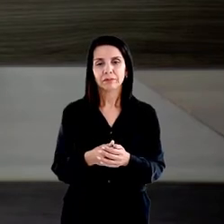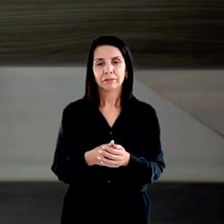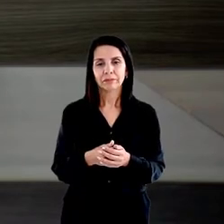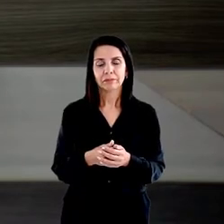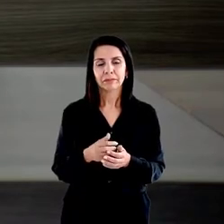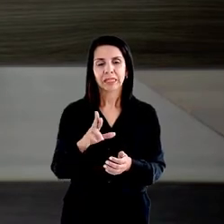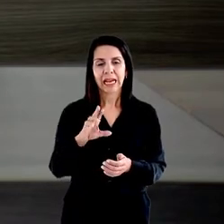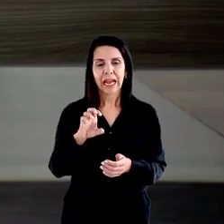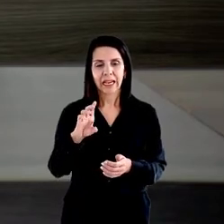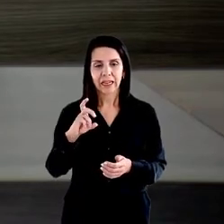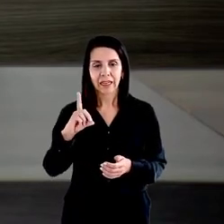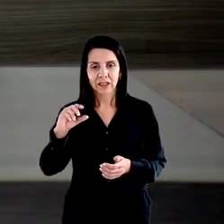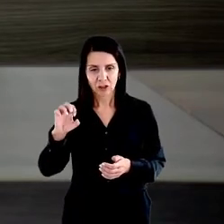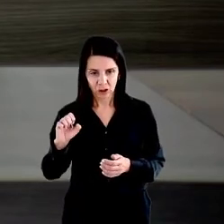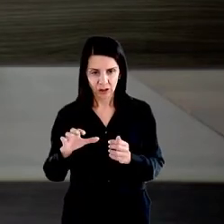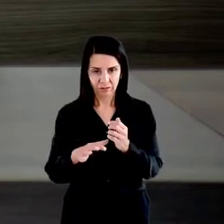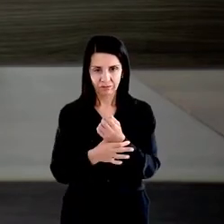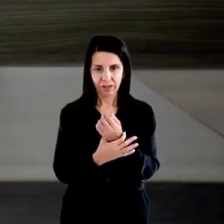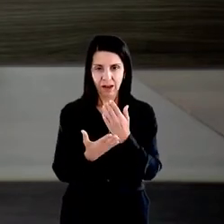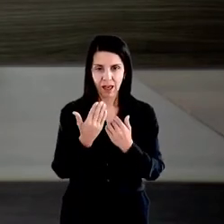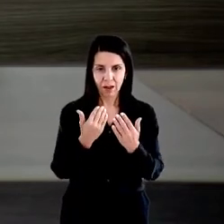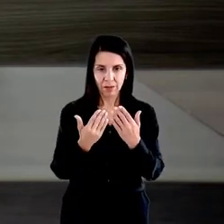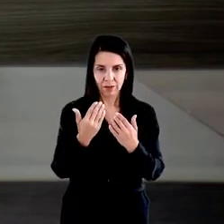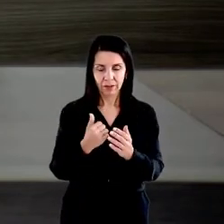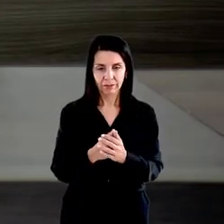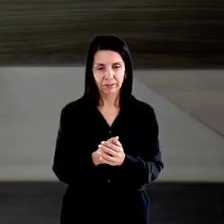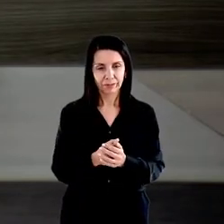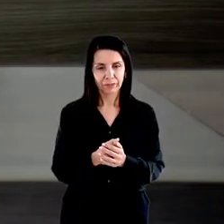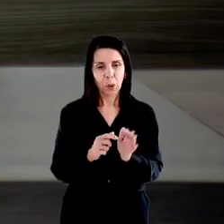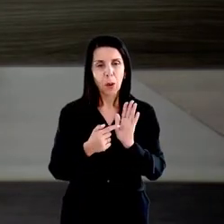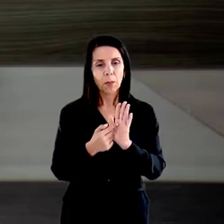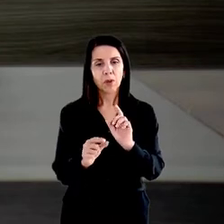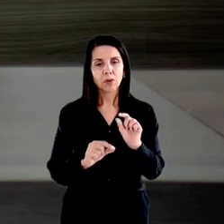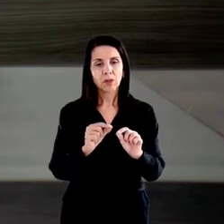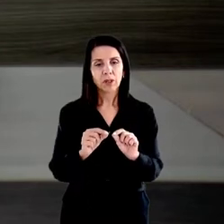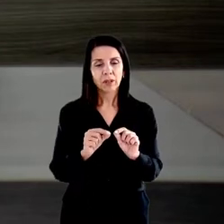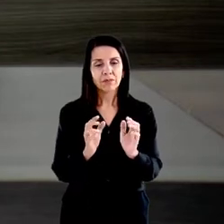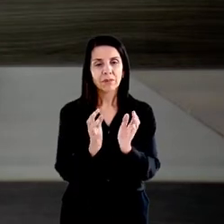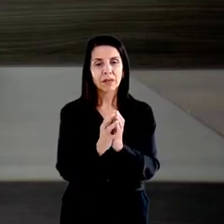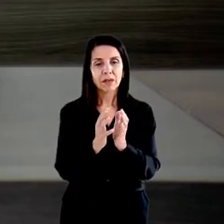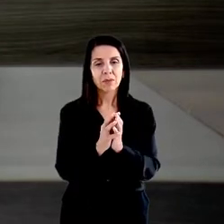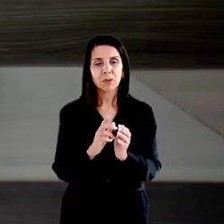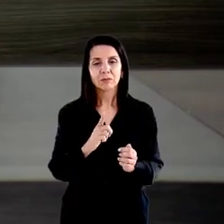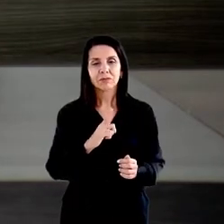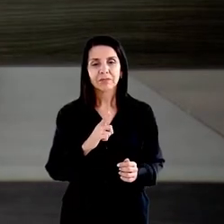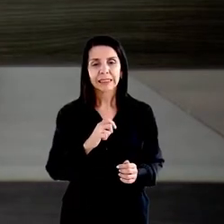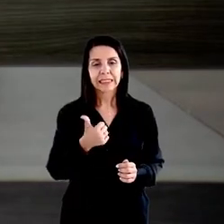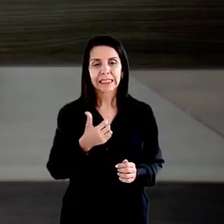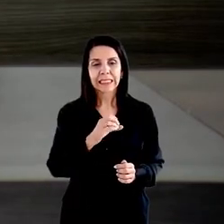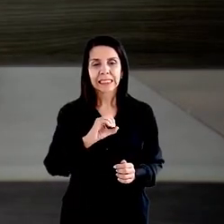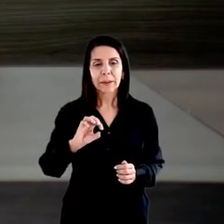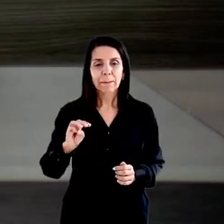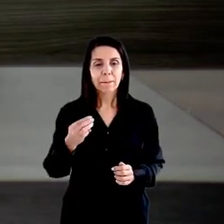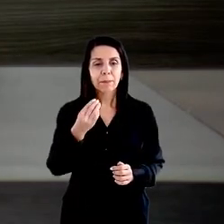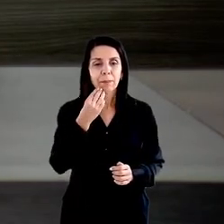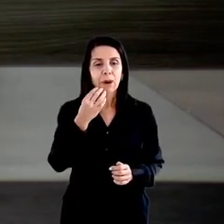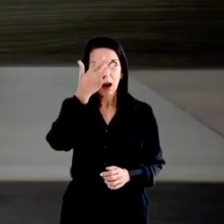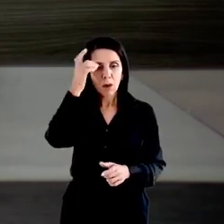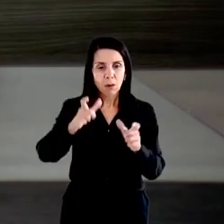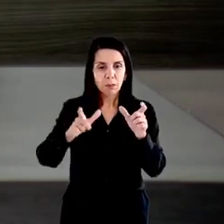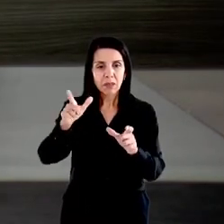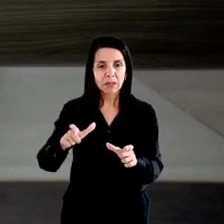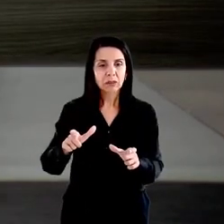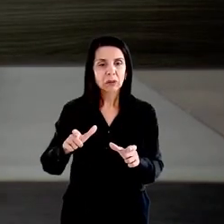Soberânia Alimentar, a Pensam mostra que Pernambuco tem 2,1 milhões de pessoas passando fome. Quando a gente